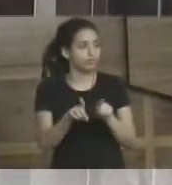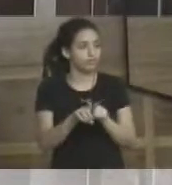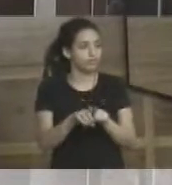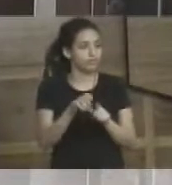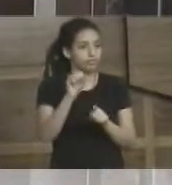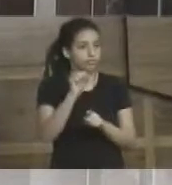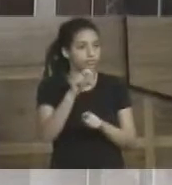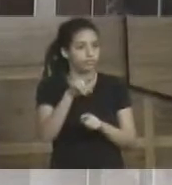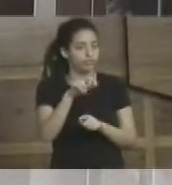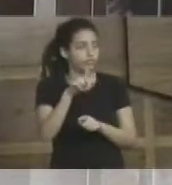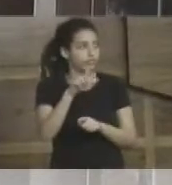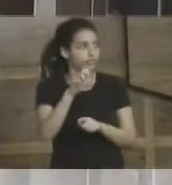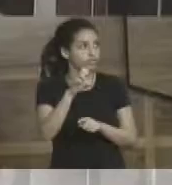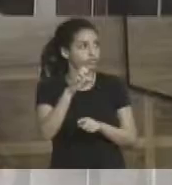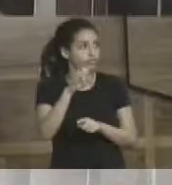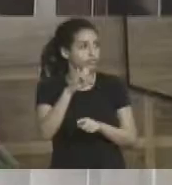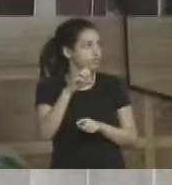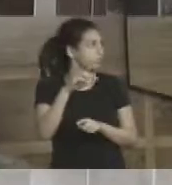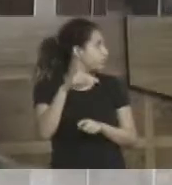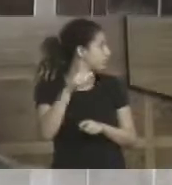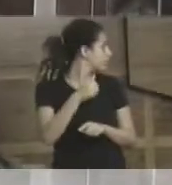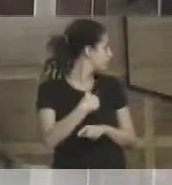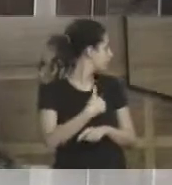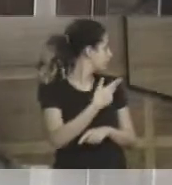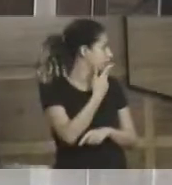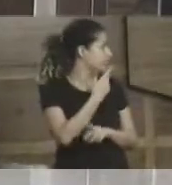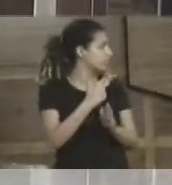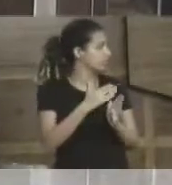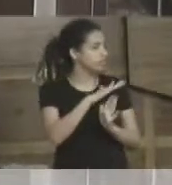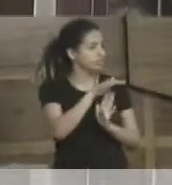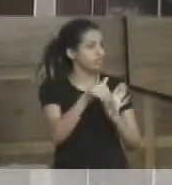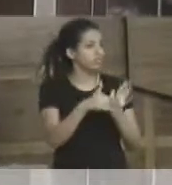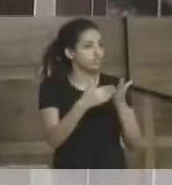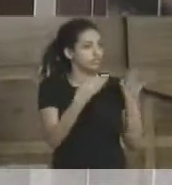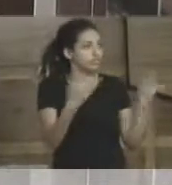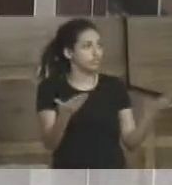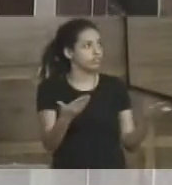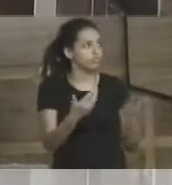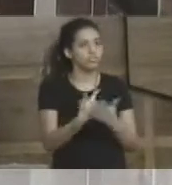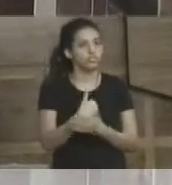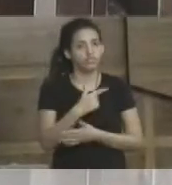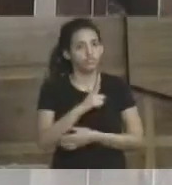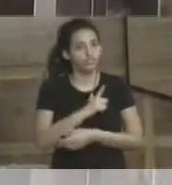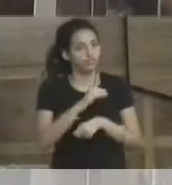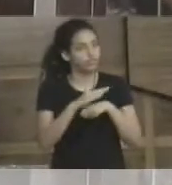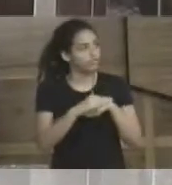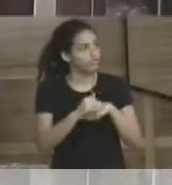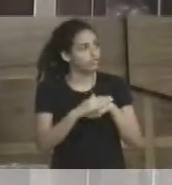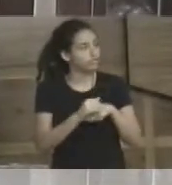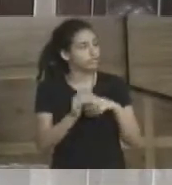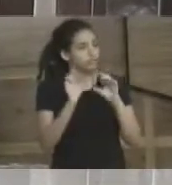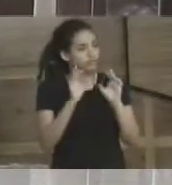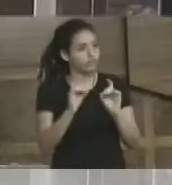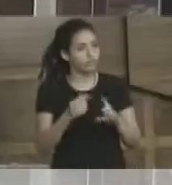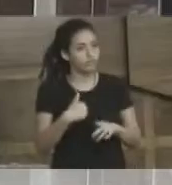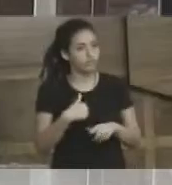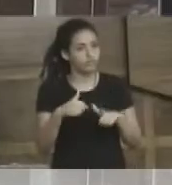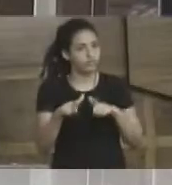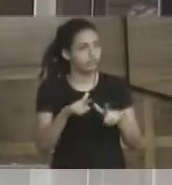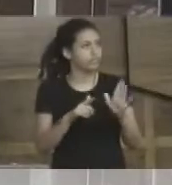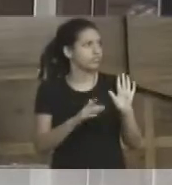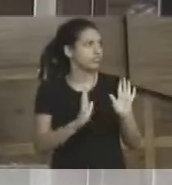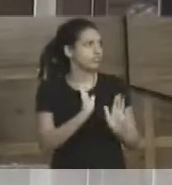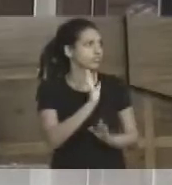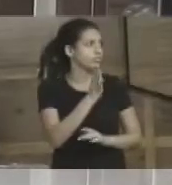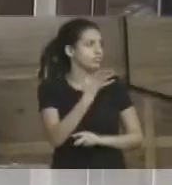Suleima, que está aqui presente, eu falo de todas as servidoras dessa Casa, sabe, que eu tenho um carinho, eu trabalho com elas já vai,